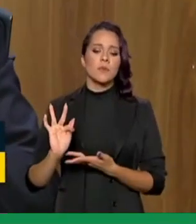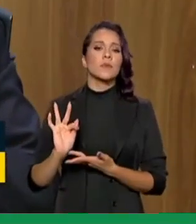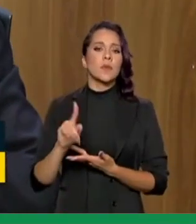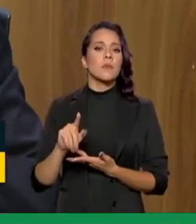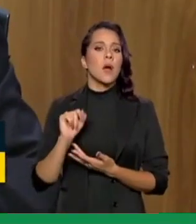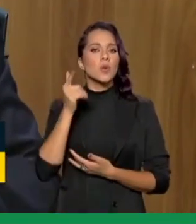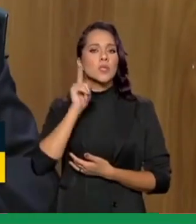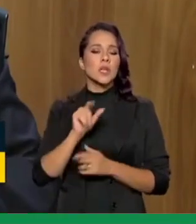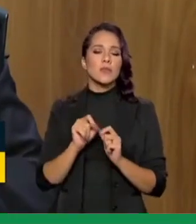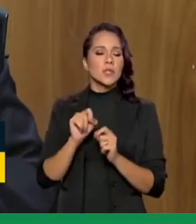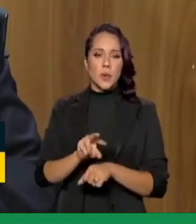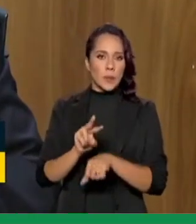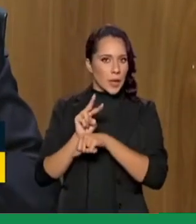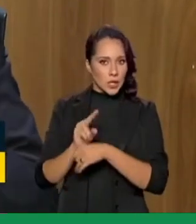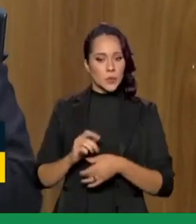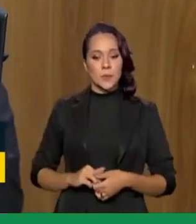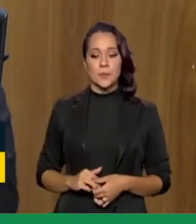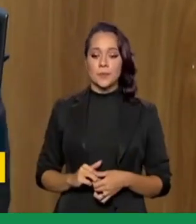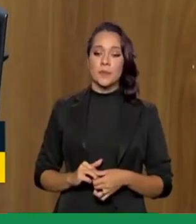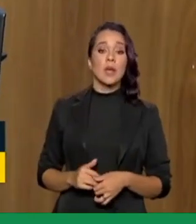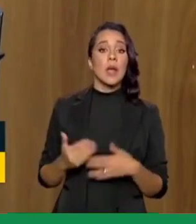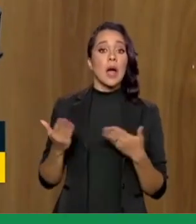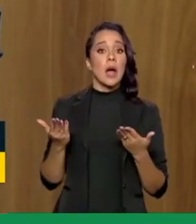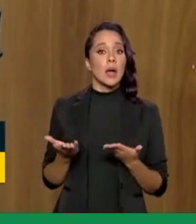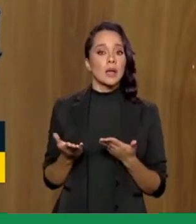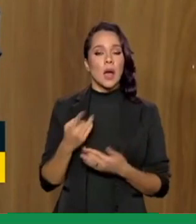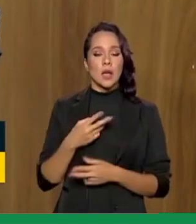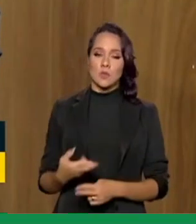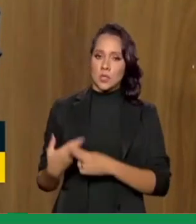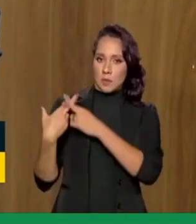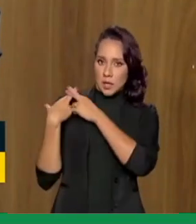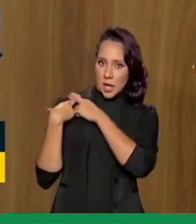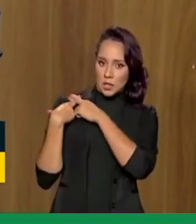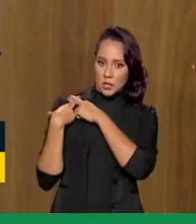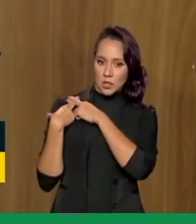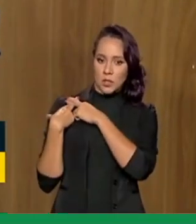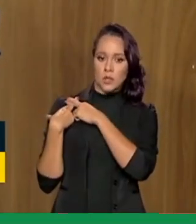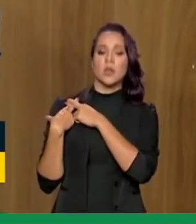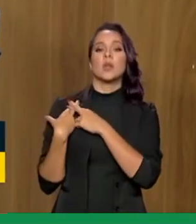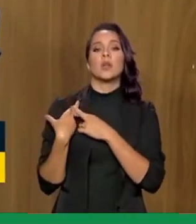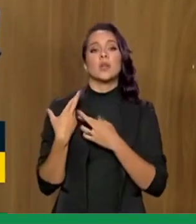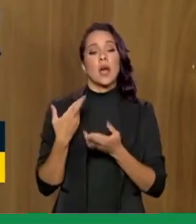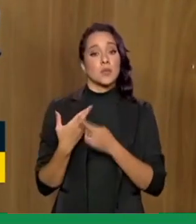poder fazer o seu empréstimo consignado. A partir daí a responsabilidade pelo